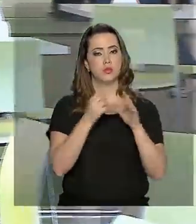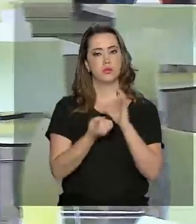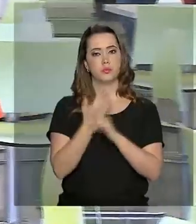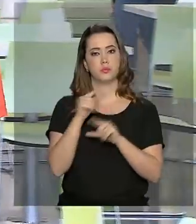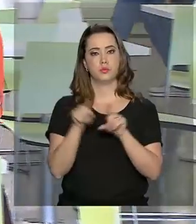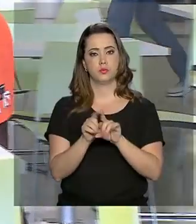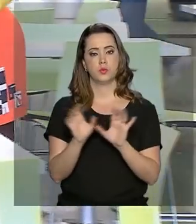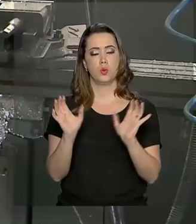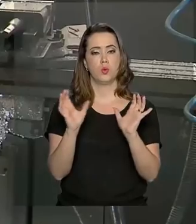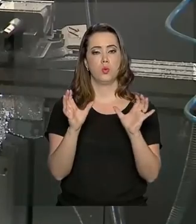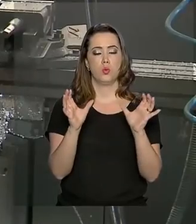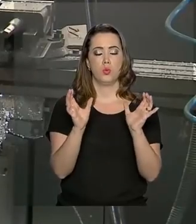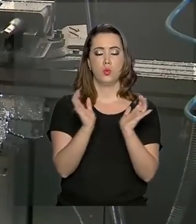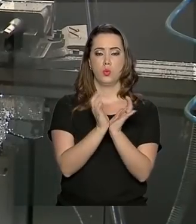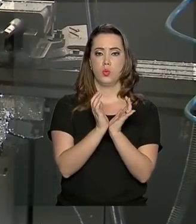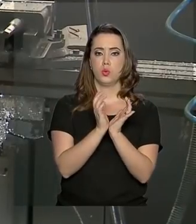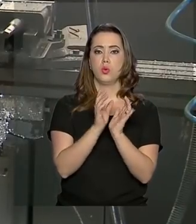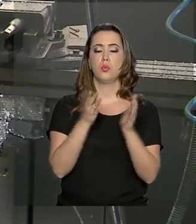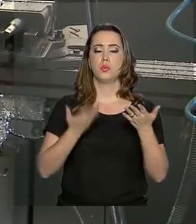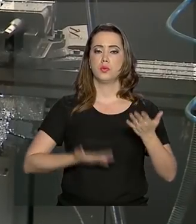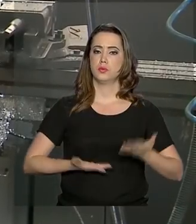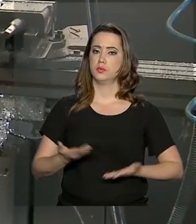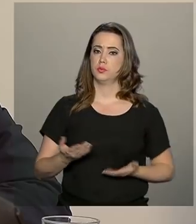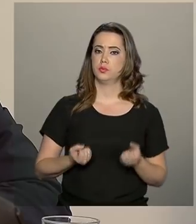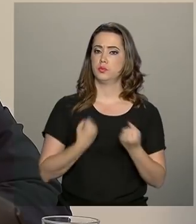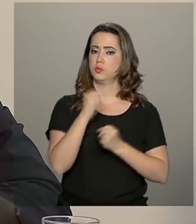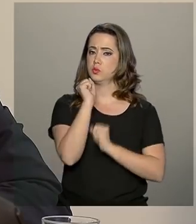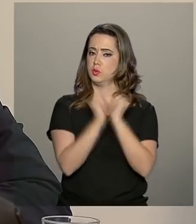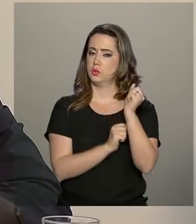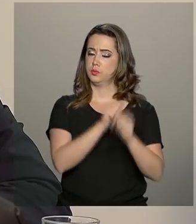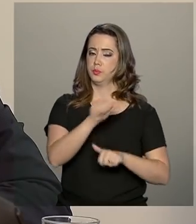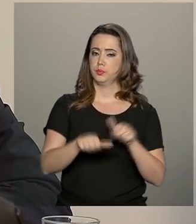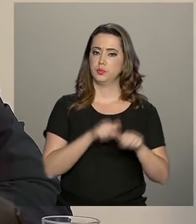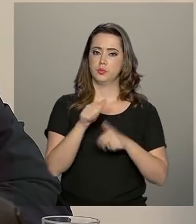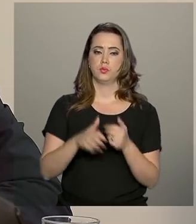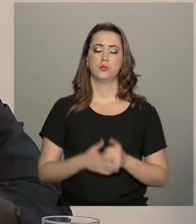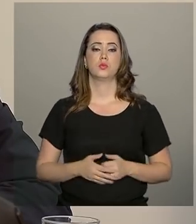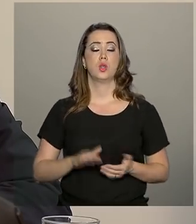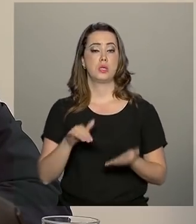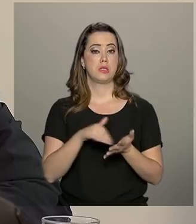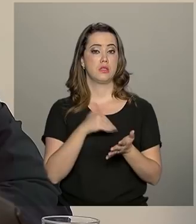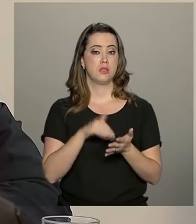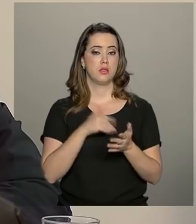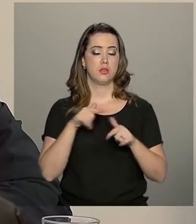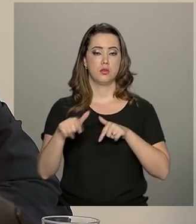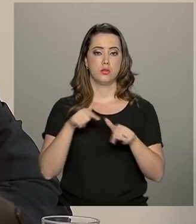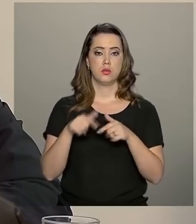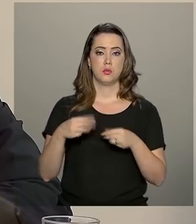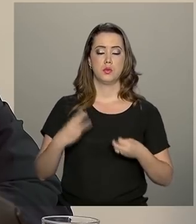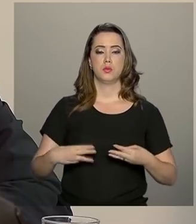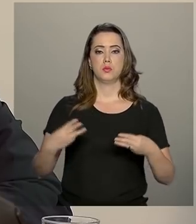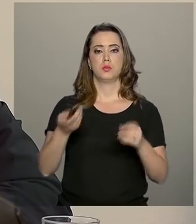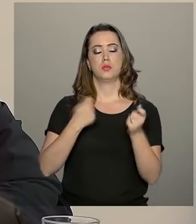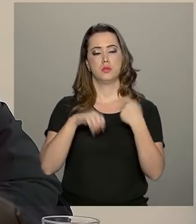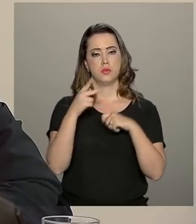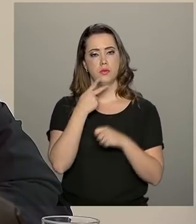foi no setor de serviços e indústrias de transformação. O secretário de Trabalho do Ministério da Economia ressaltou que a aprovação da